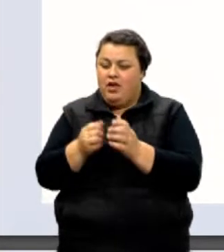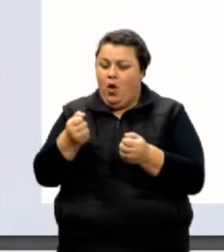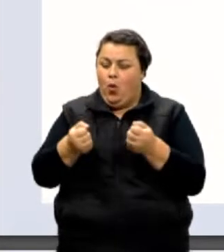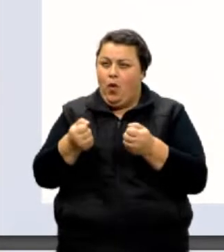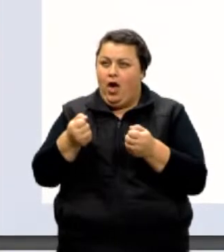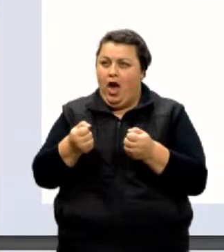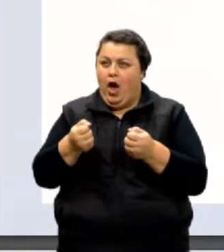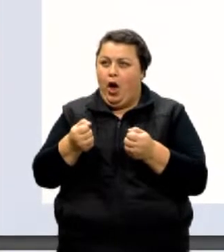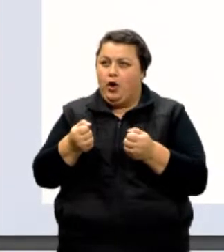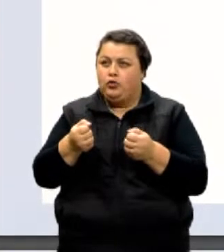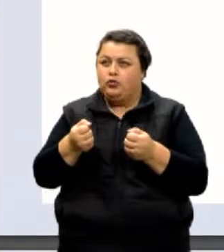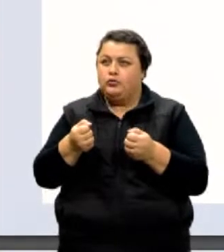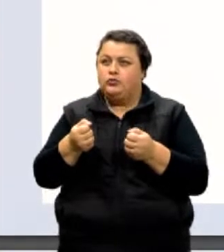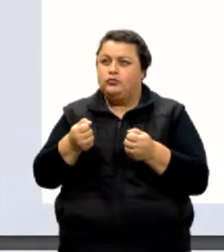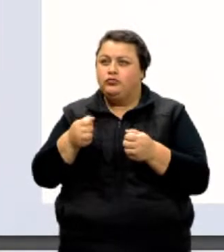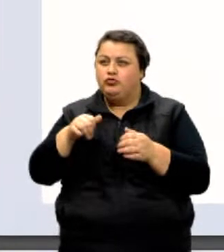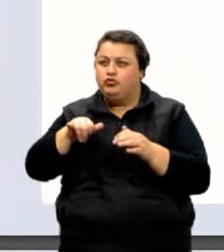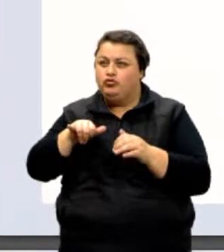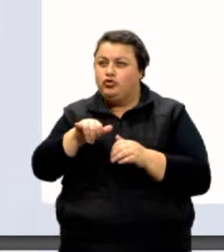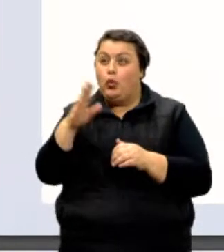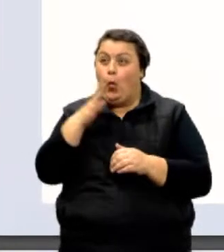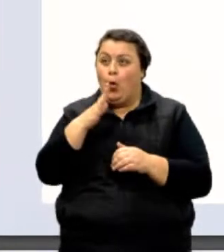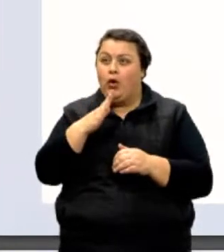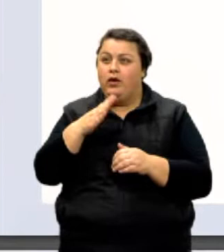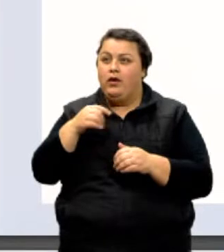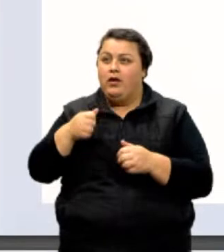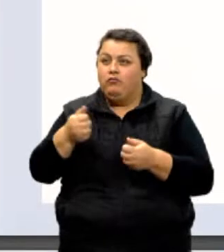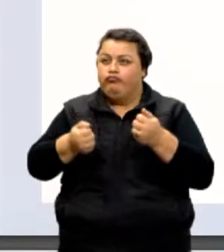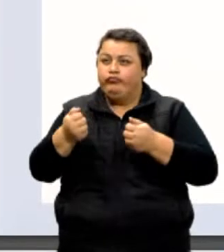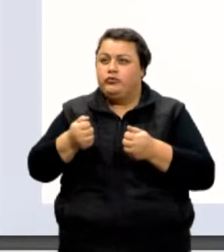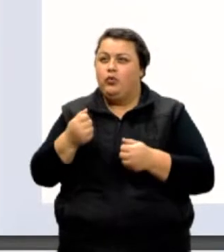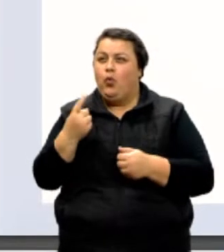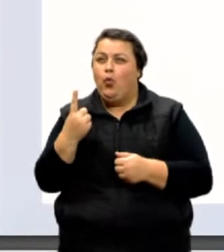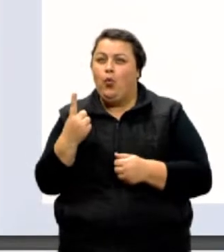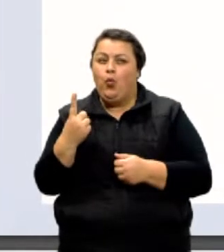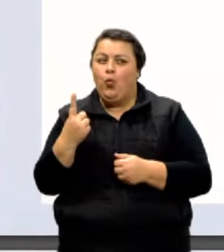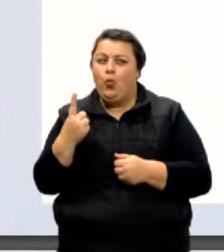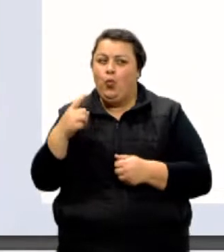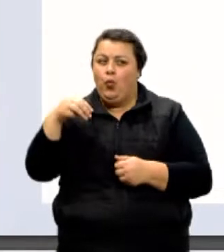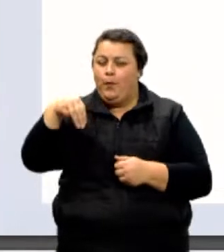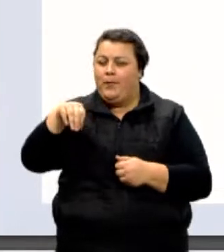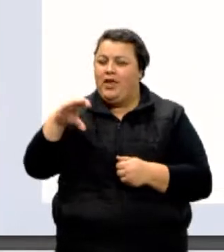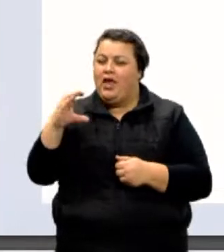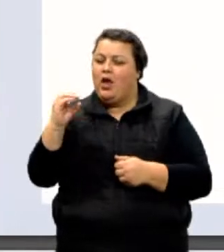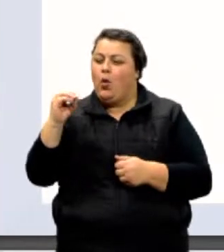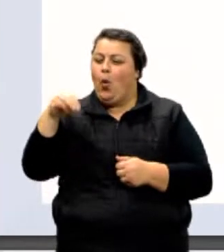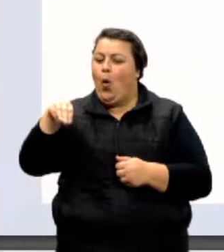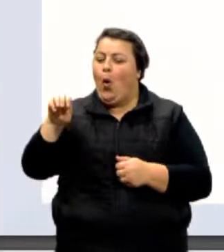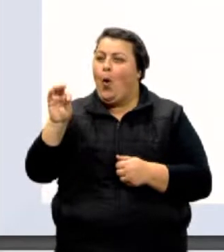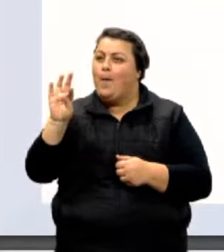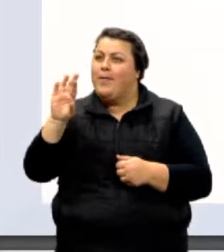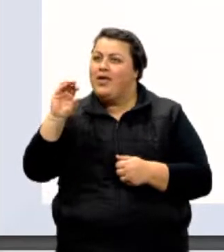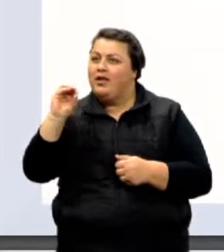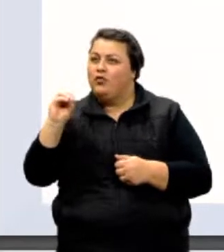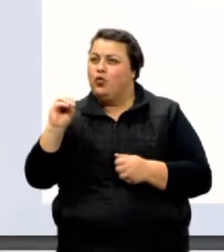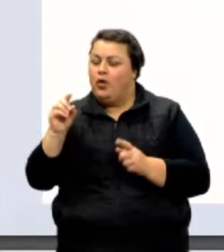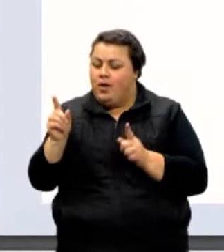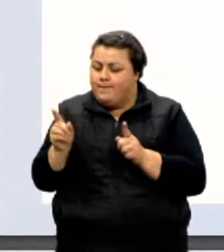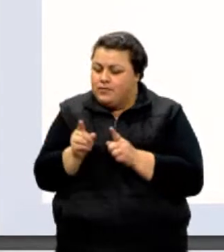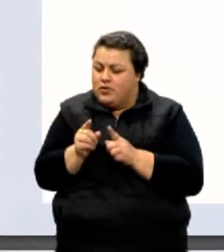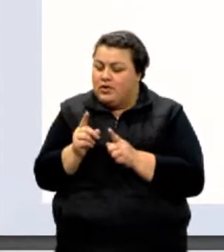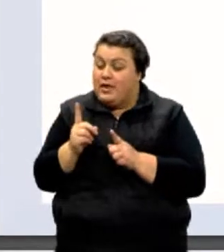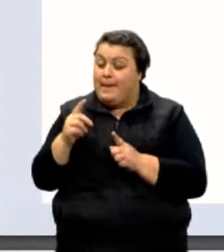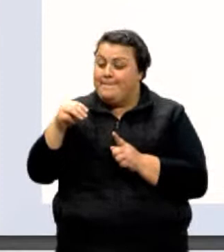com 100 micrômetros de comprimento. Um micrômetro é a milionésima parte de um metro. Usando